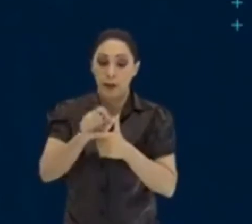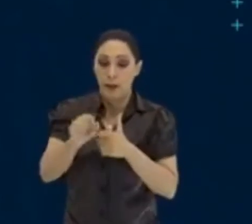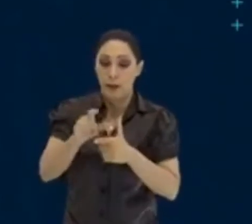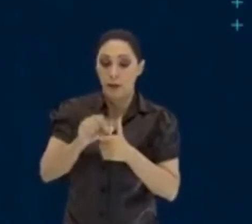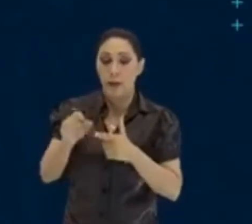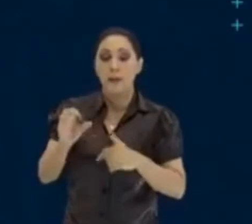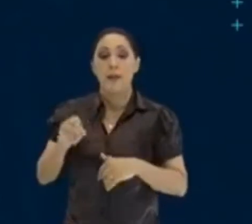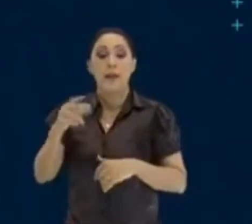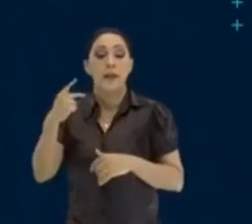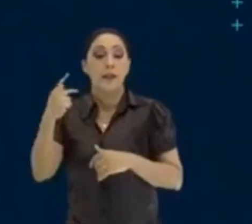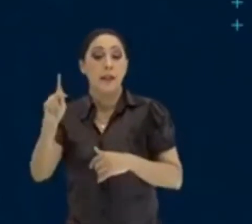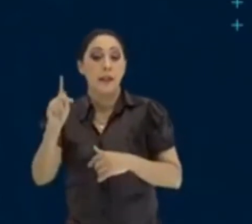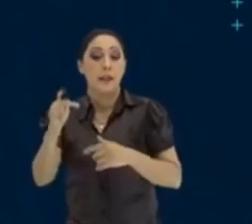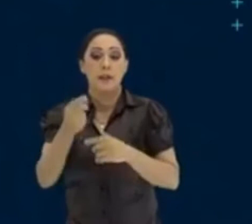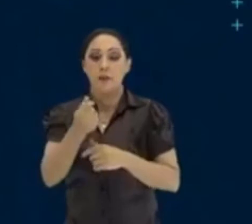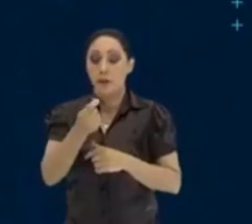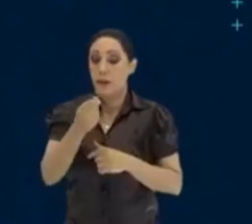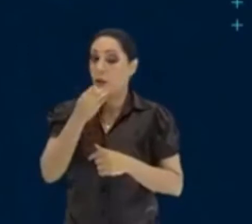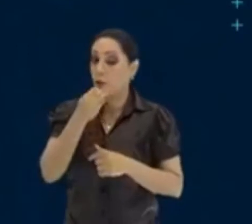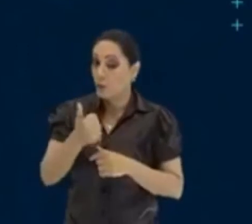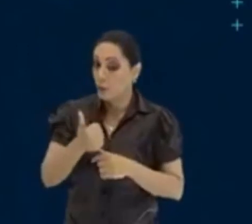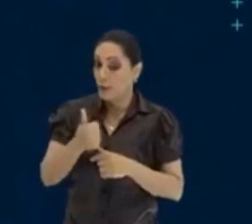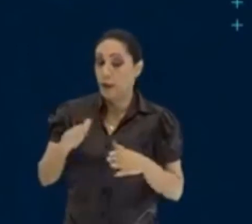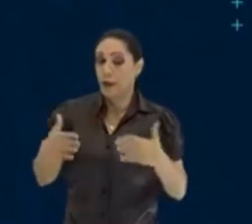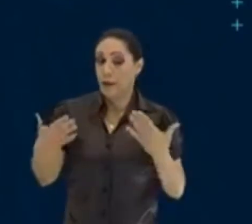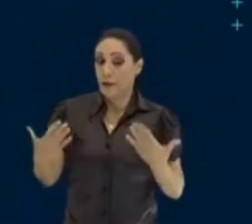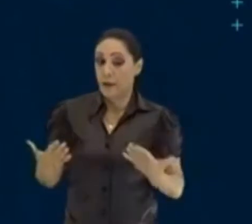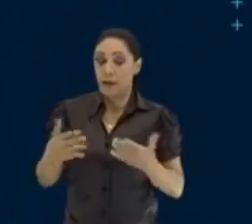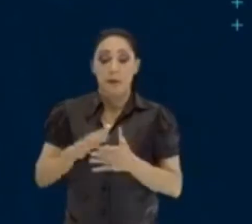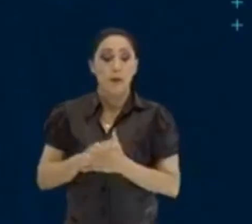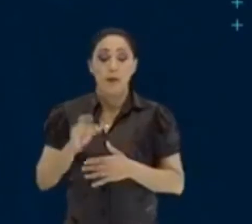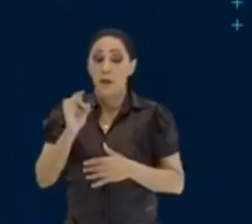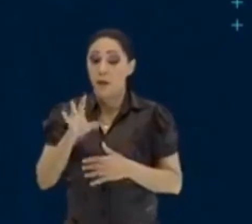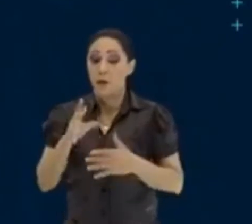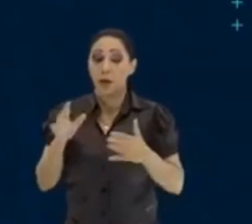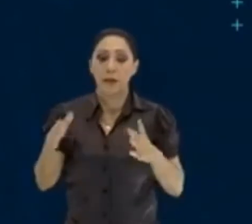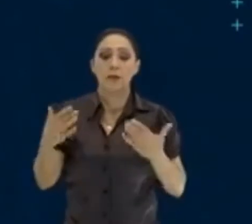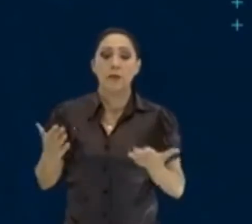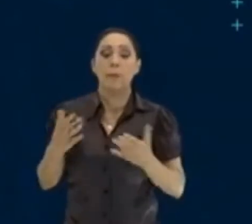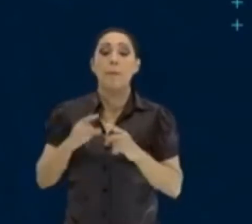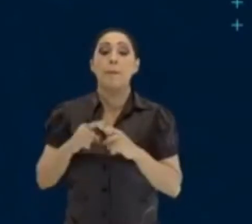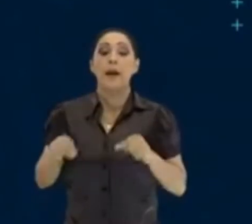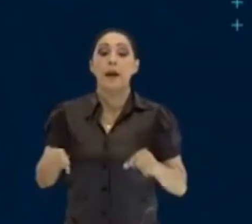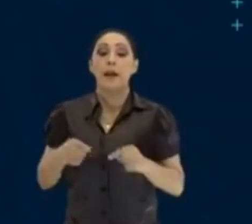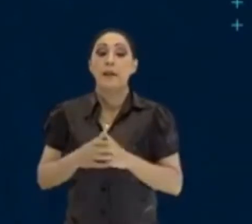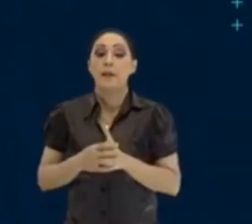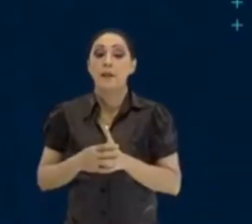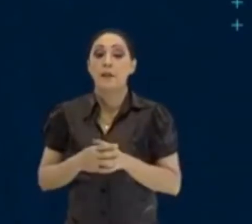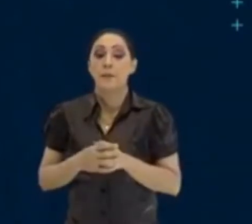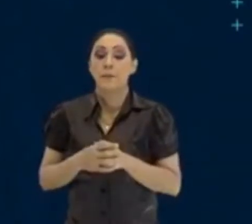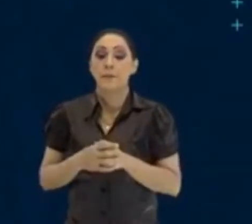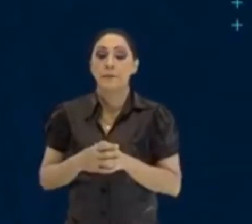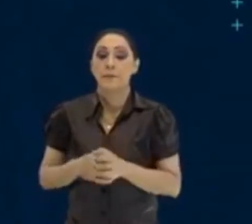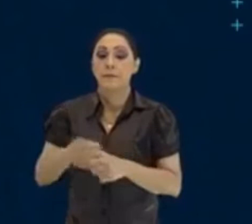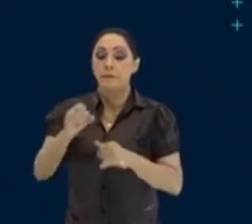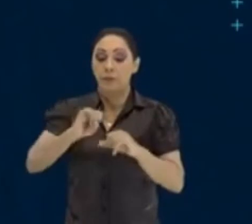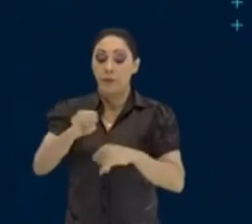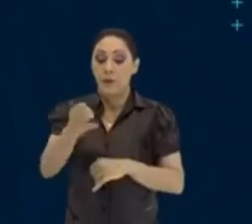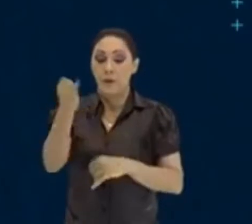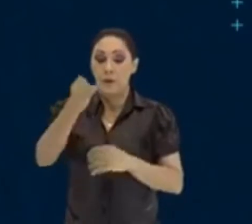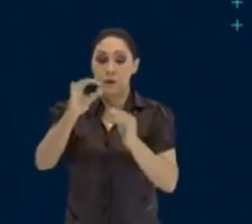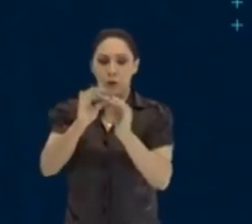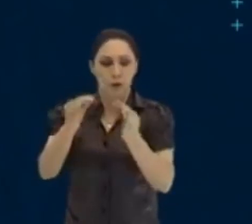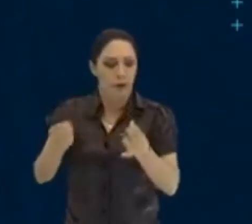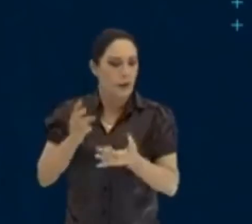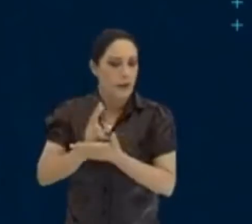daquele dinheiro. Tudo bem? Então, e não somente isso, não é? De certa forma, os juros simples vão ser